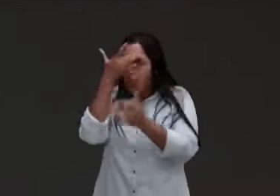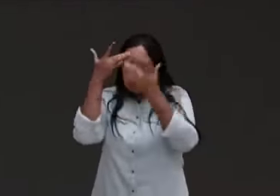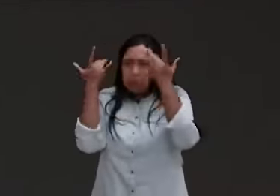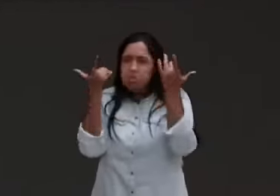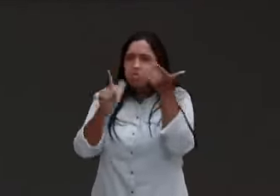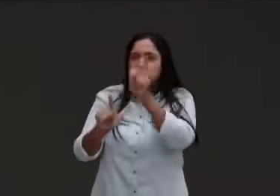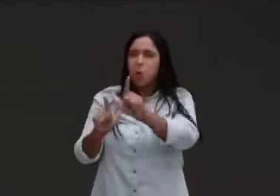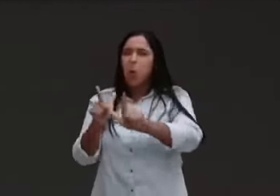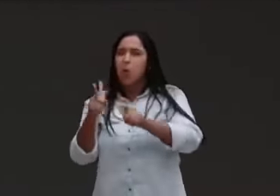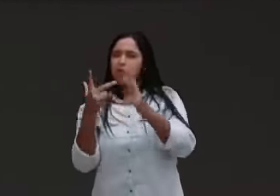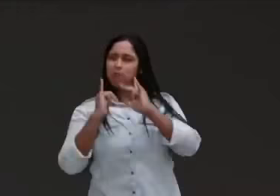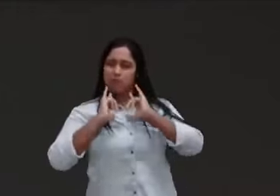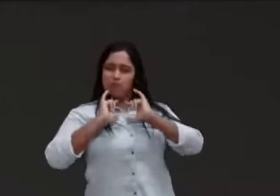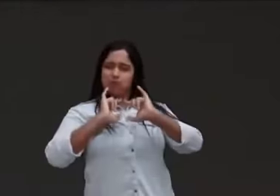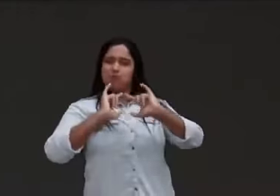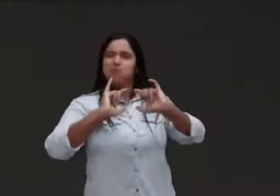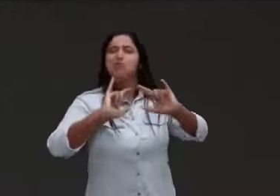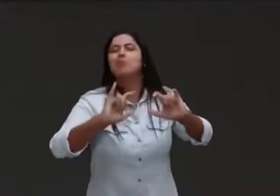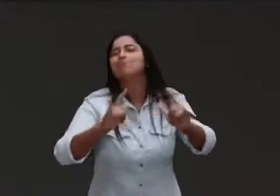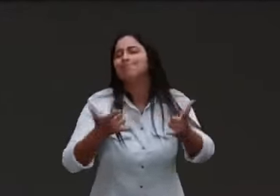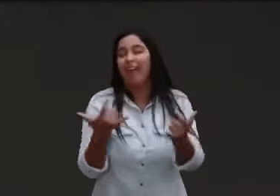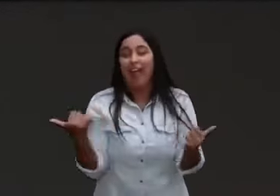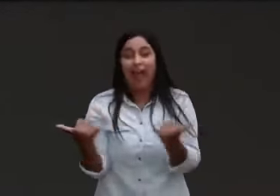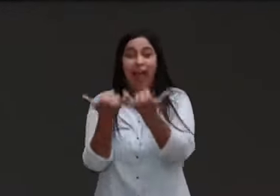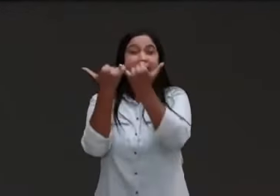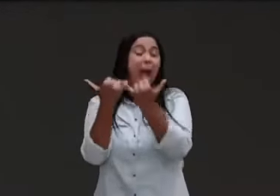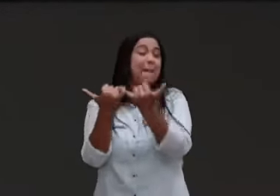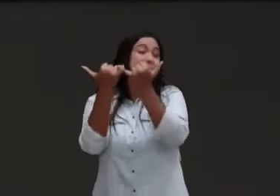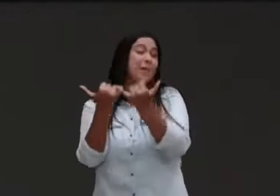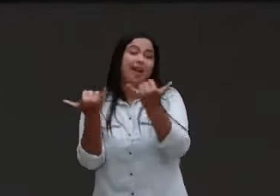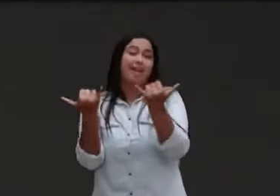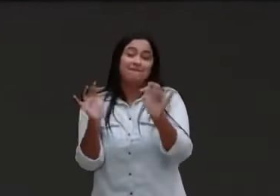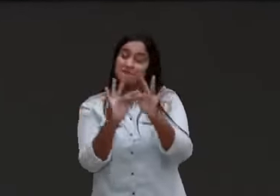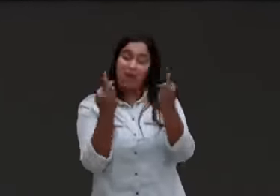Basta um escorregão, para a história acabar.